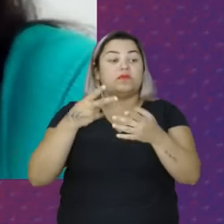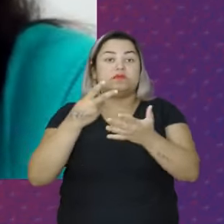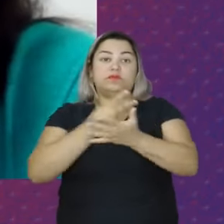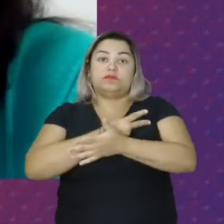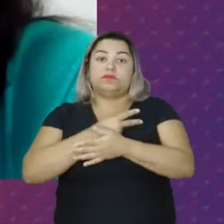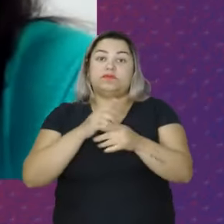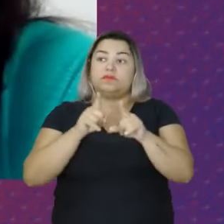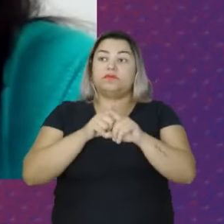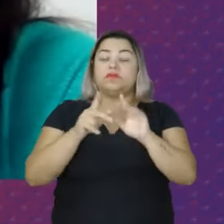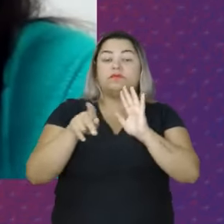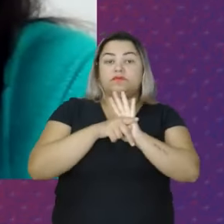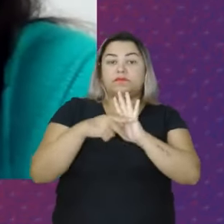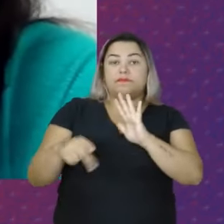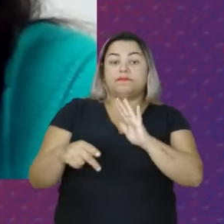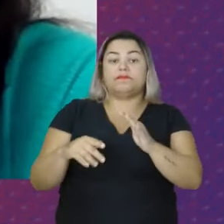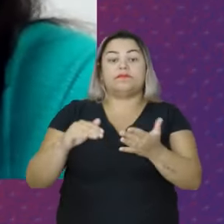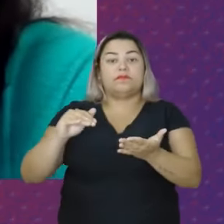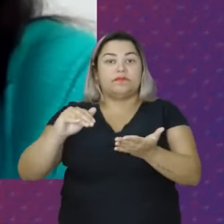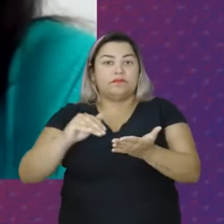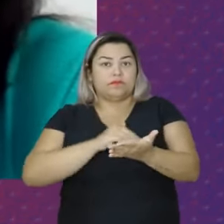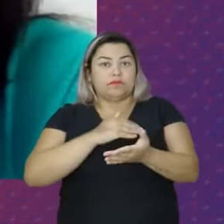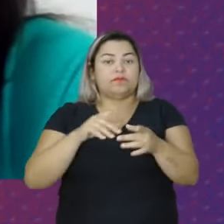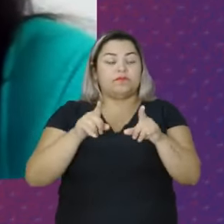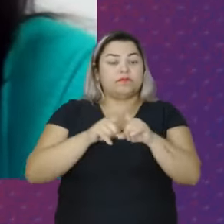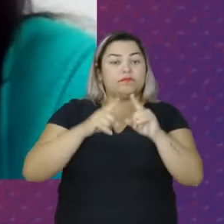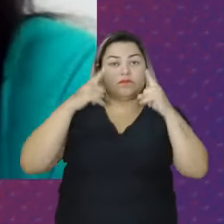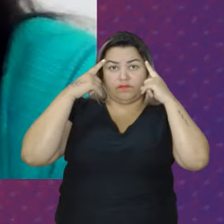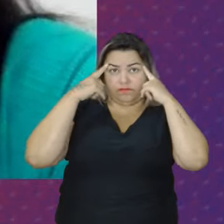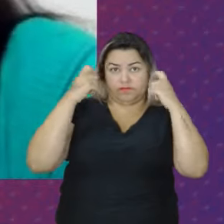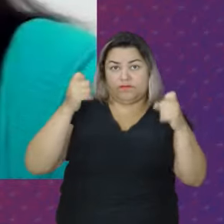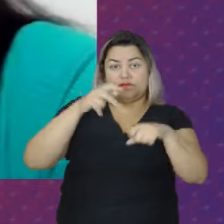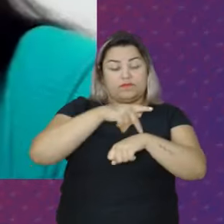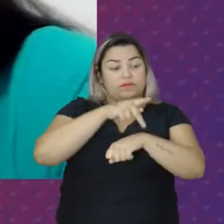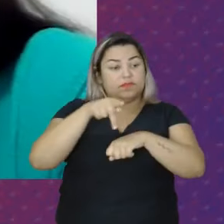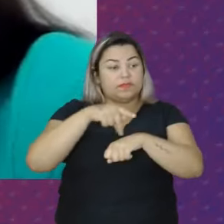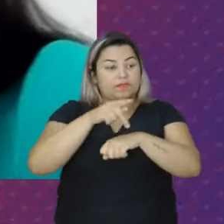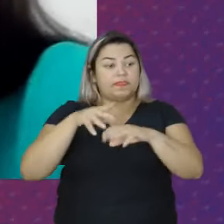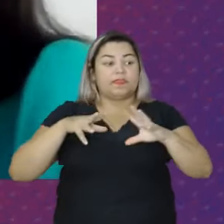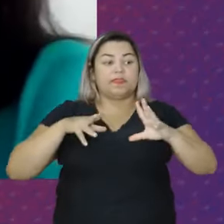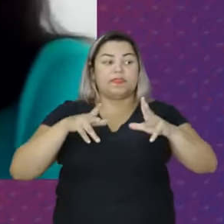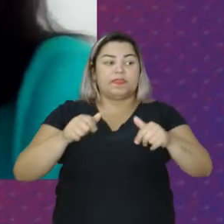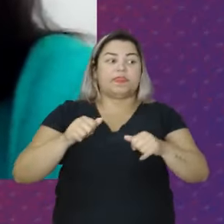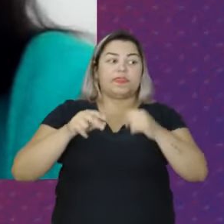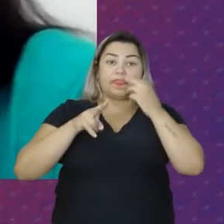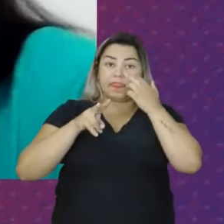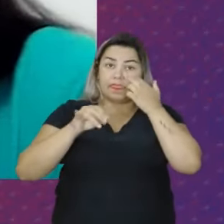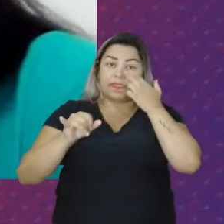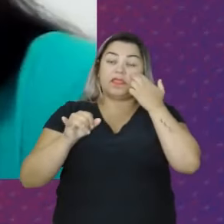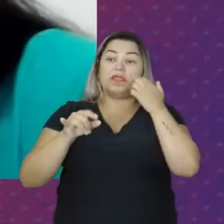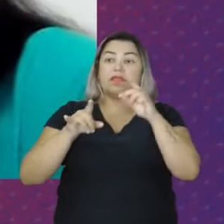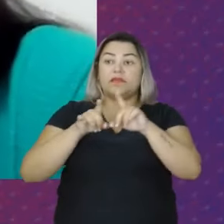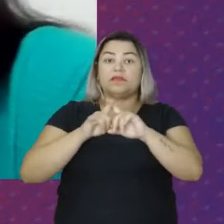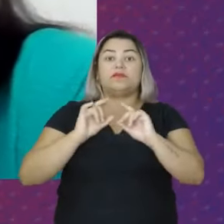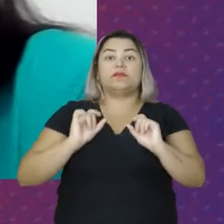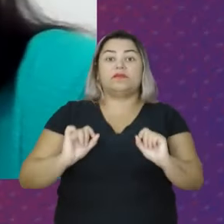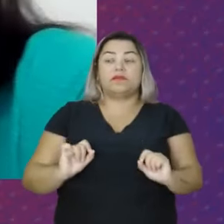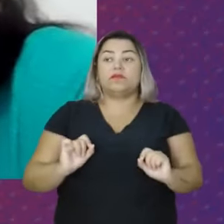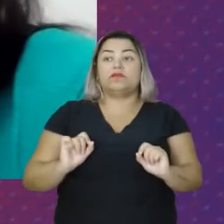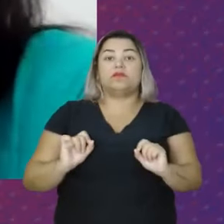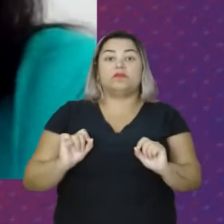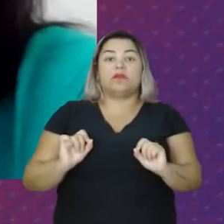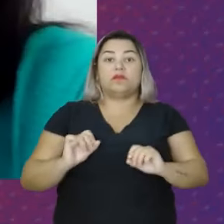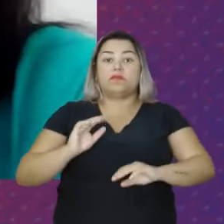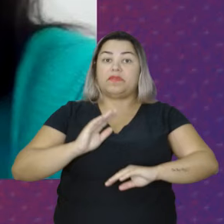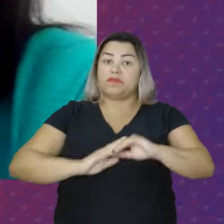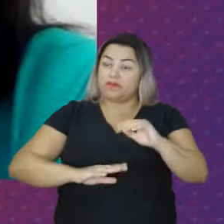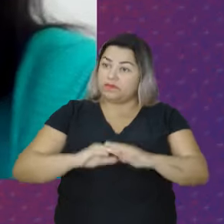Da própria Secretaria De violência Do país inteiro E aos poucos Ela vai incorporando Também a função